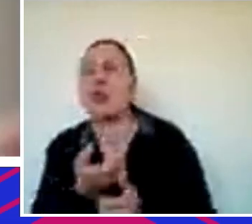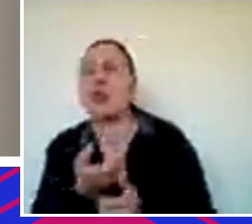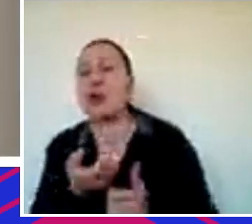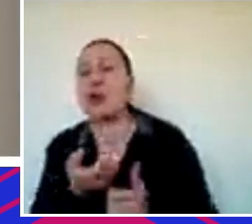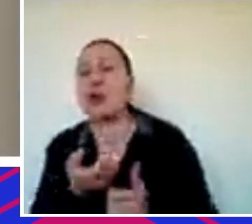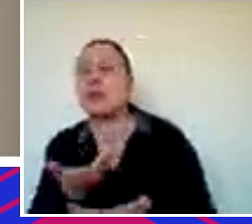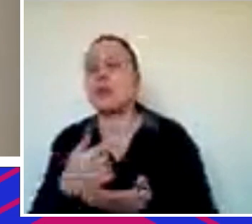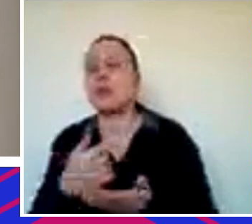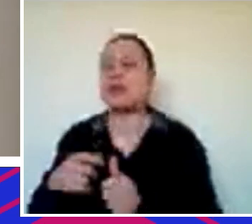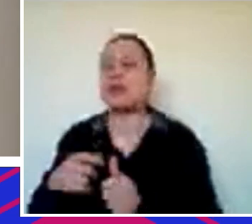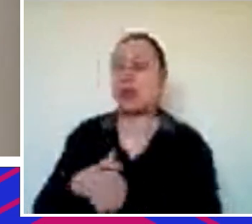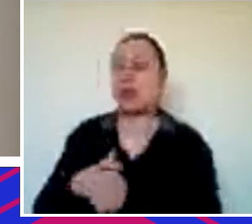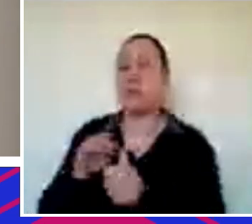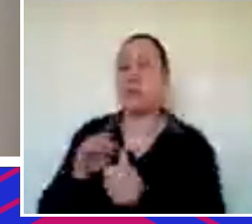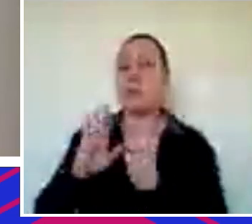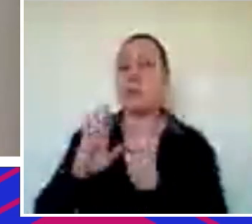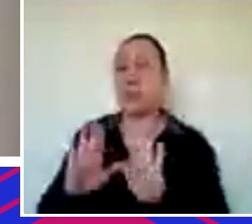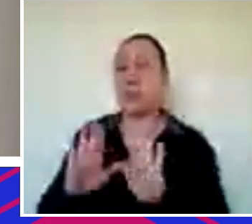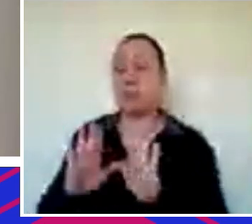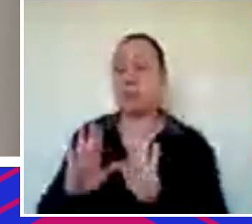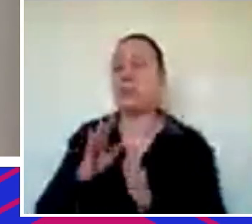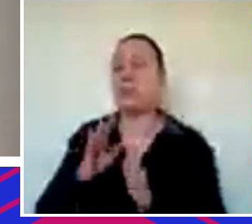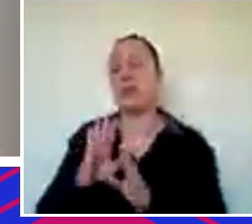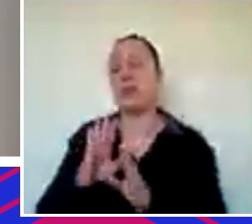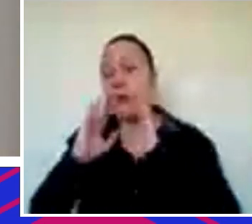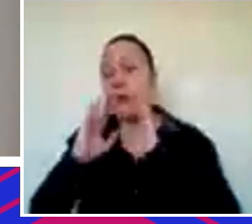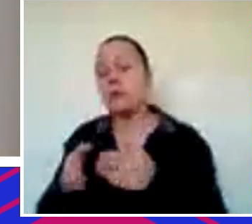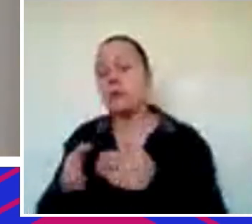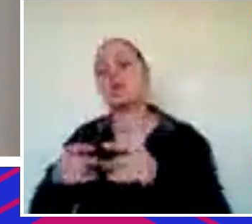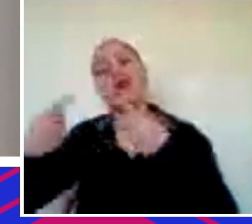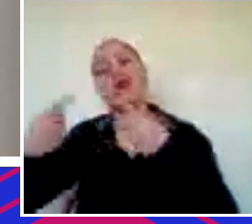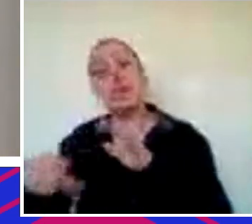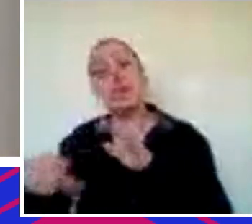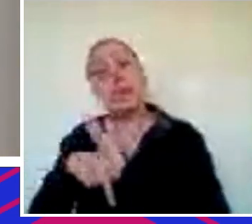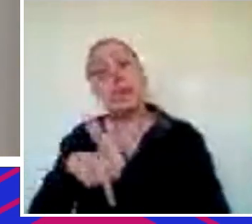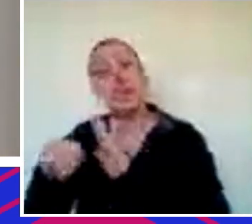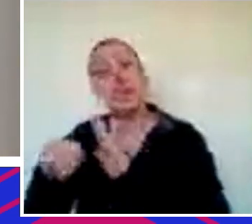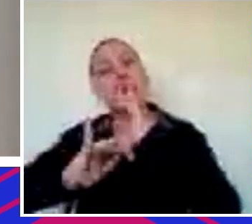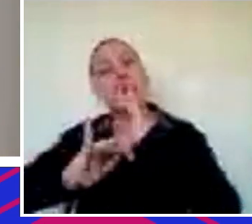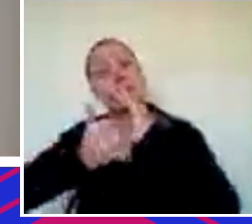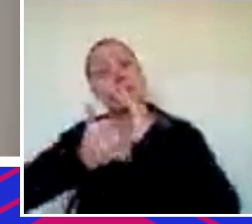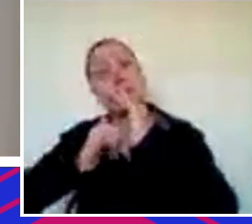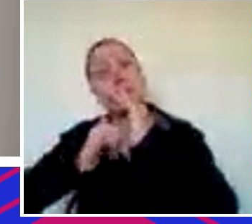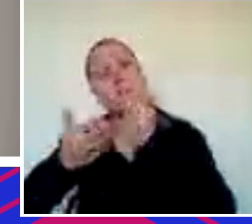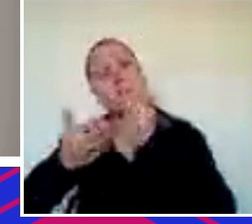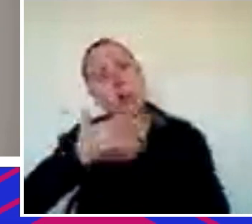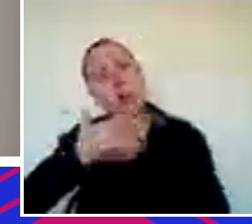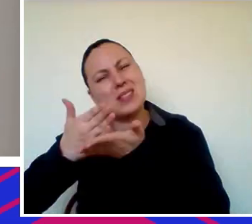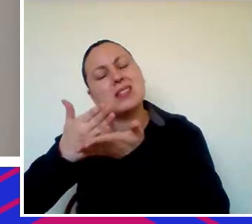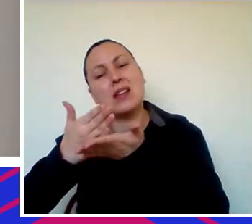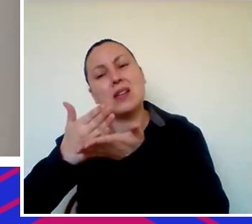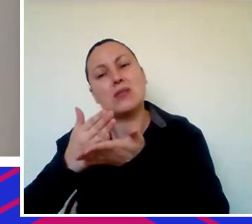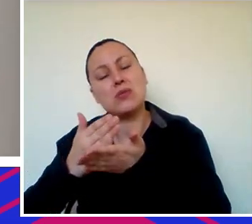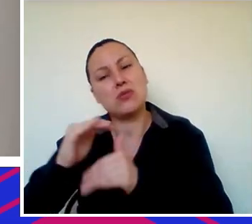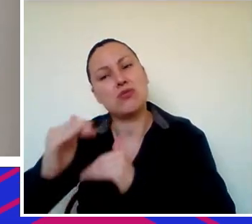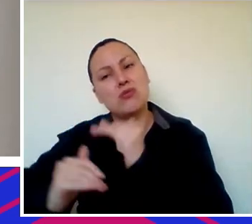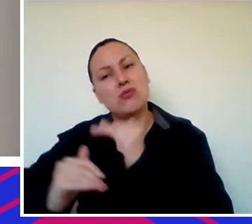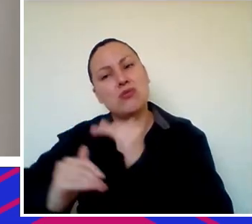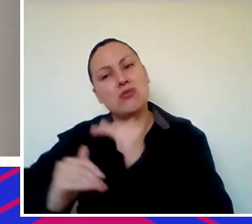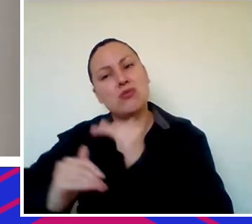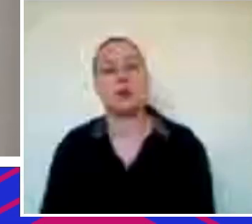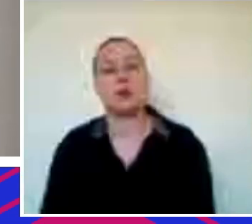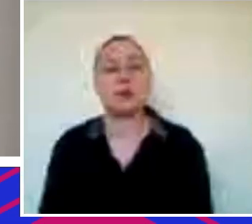só que específica para o ecossistema e para os desafios que os empreendedores e as empresas têm nesse estágio específico de desenvolvimento, né?